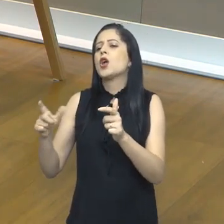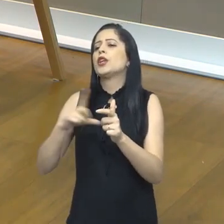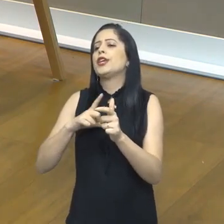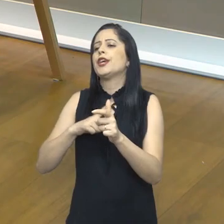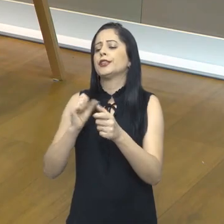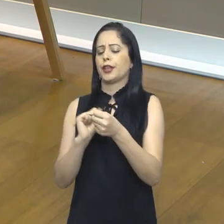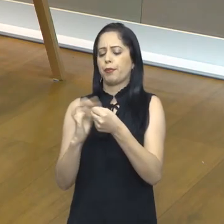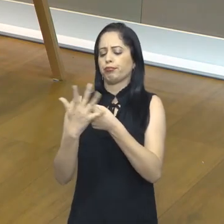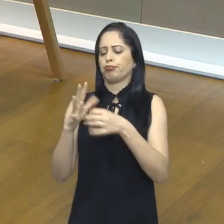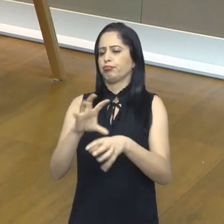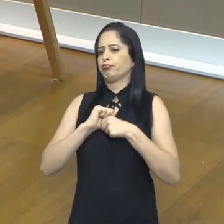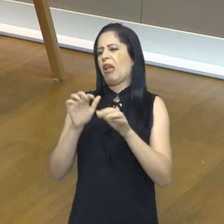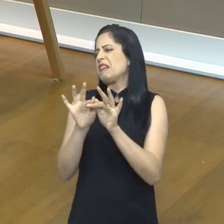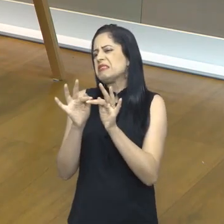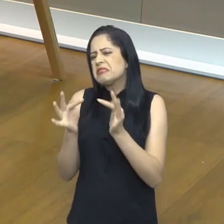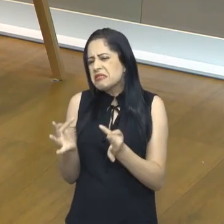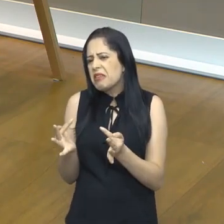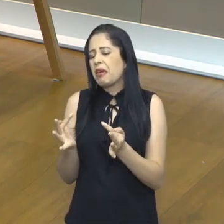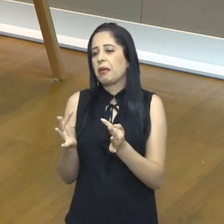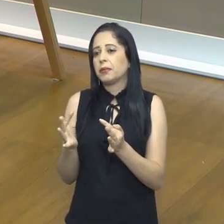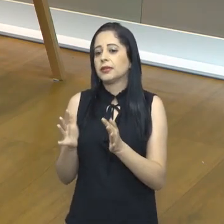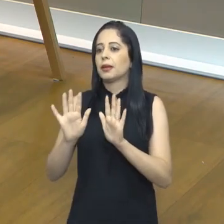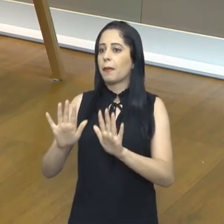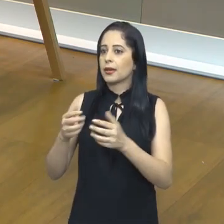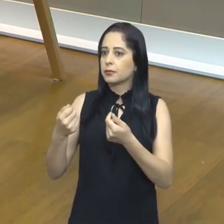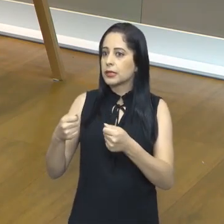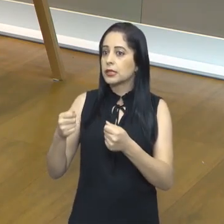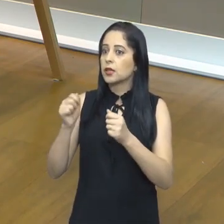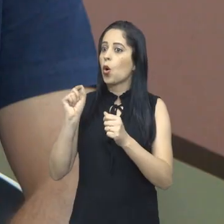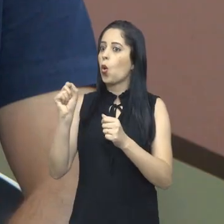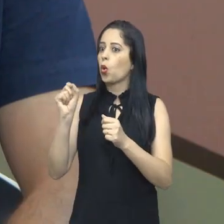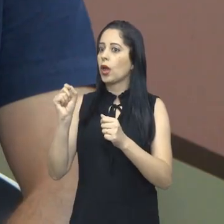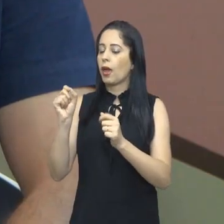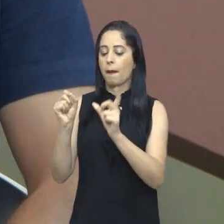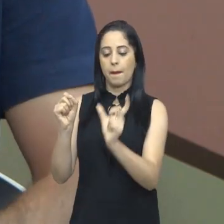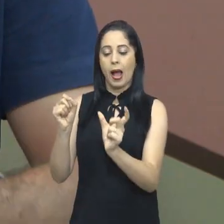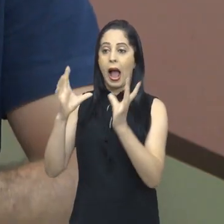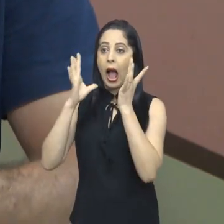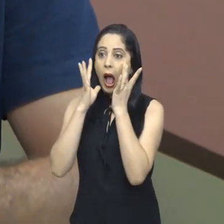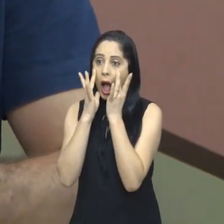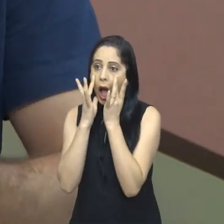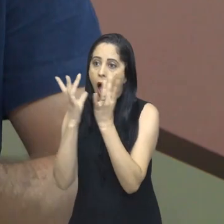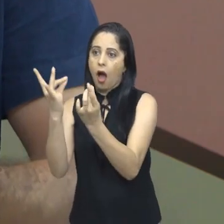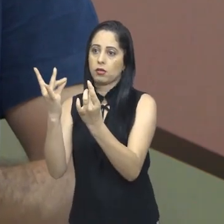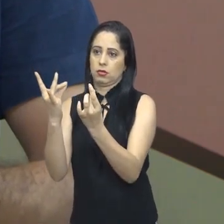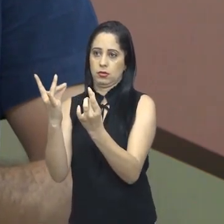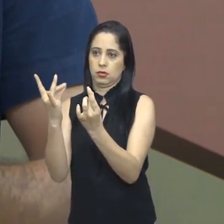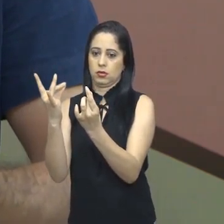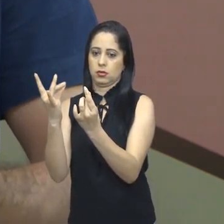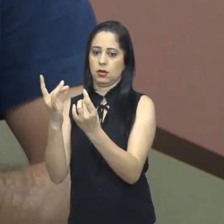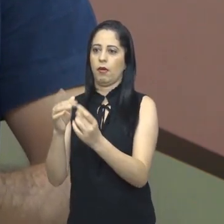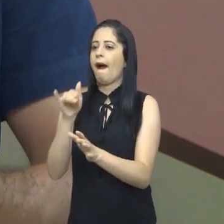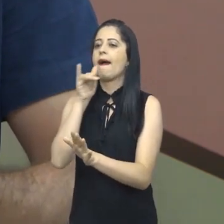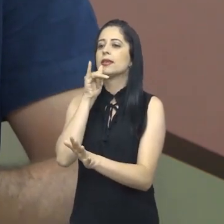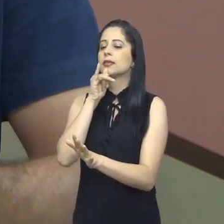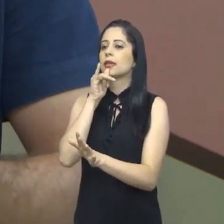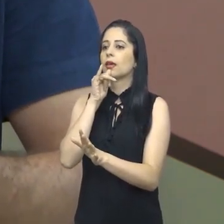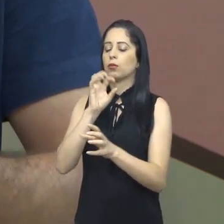aquilo vai embora e isso não tem nenhumas manifestações, mas a recomendação, acho a palavra é atenção. Caso, logo depois do Covid, um